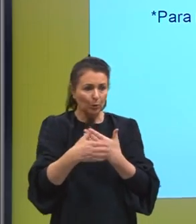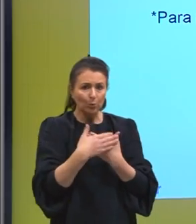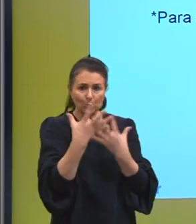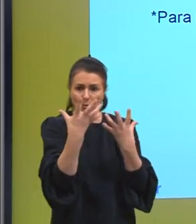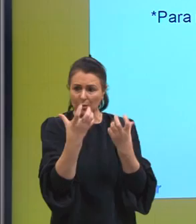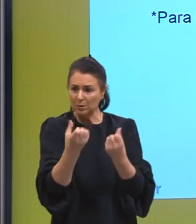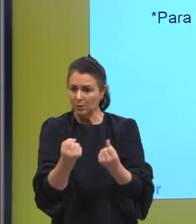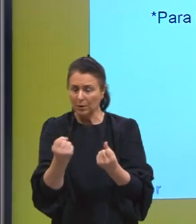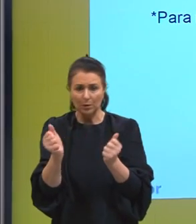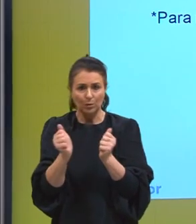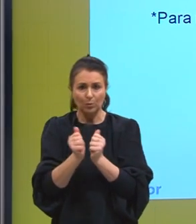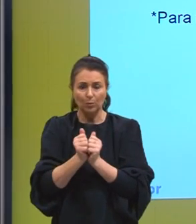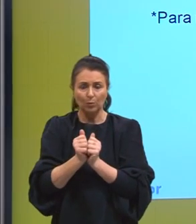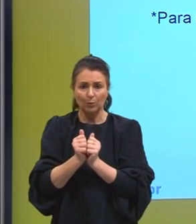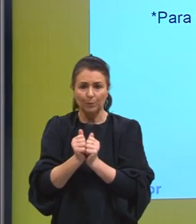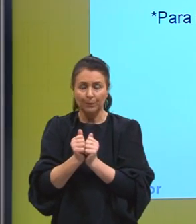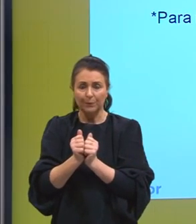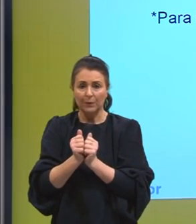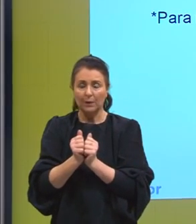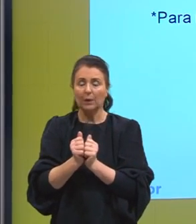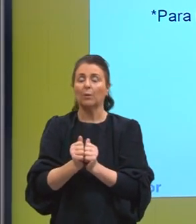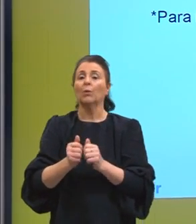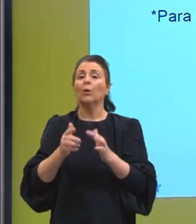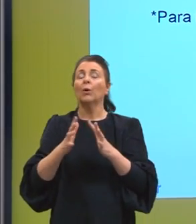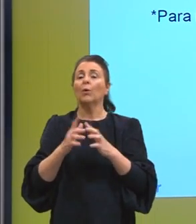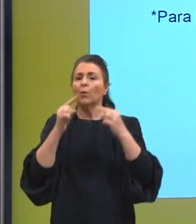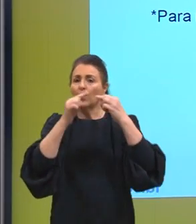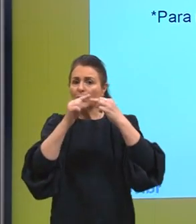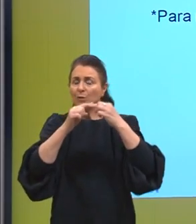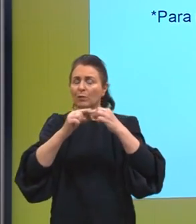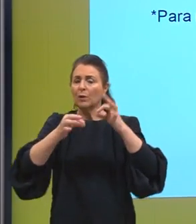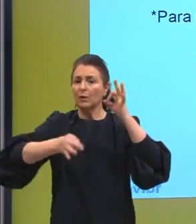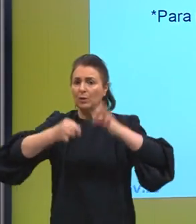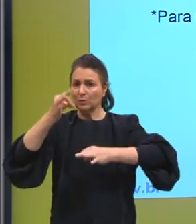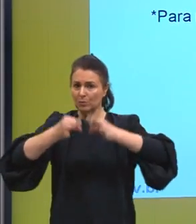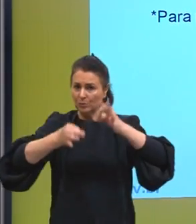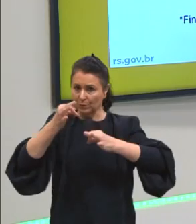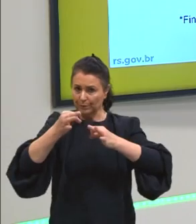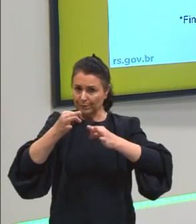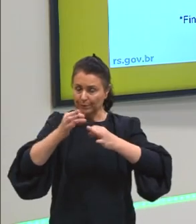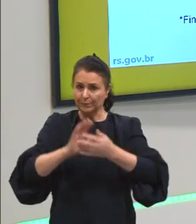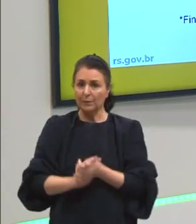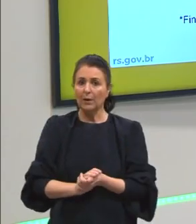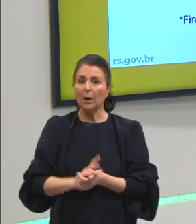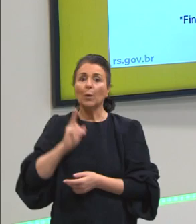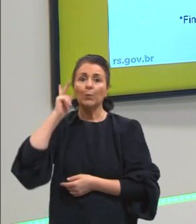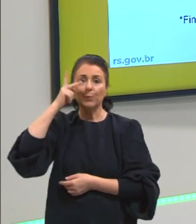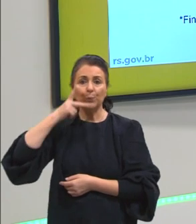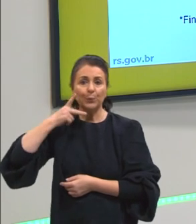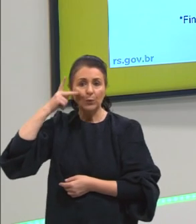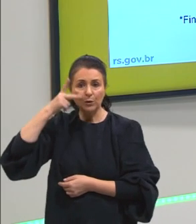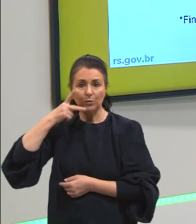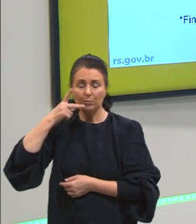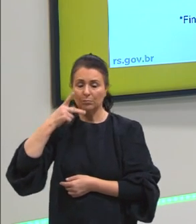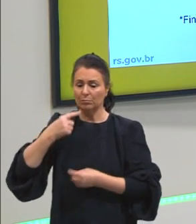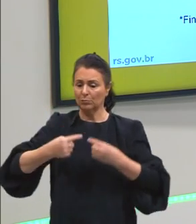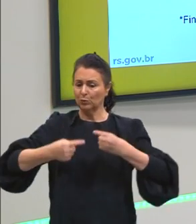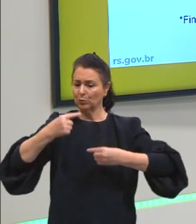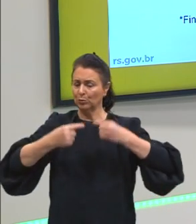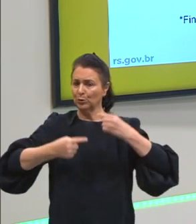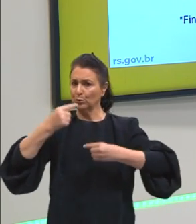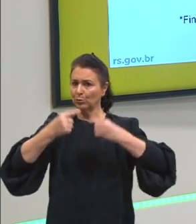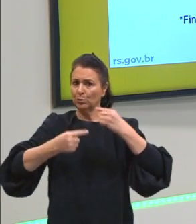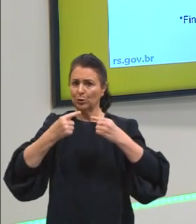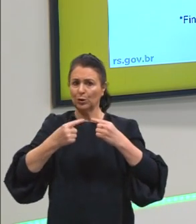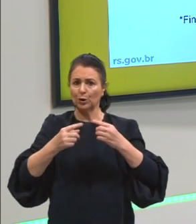olha, a finalidade da política é a justiça e a concorde. Então, vejam só, política não é discutir questões